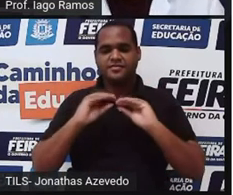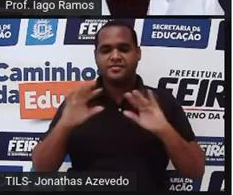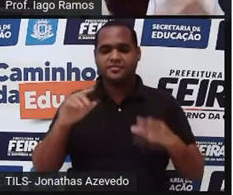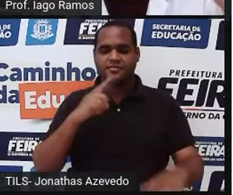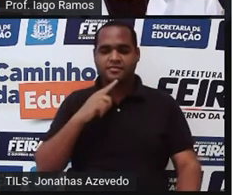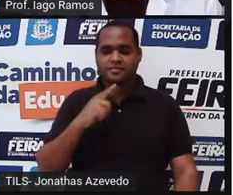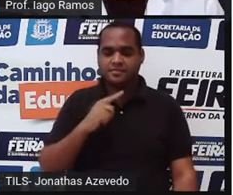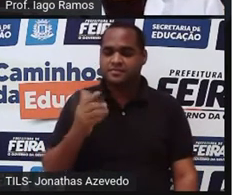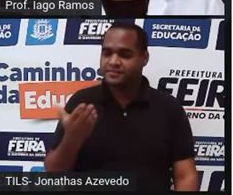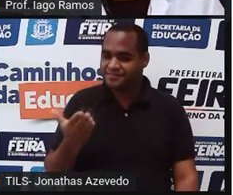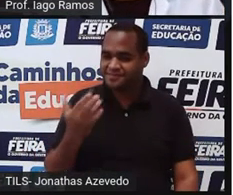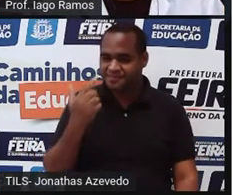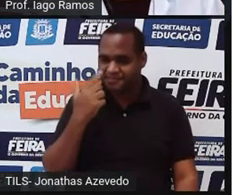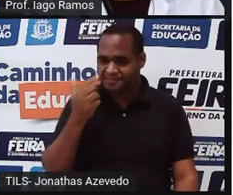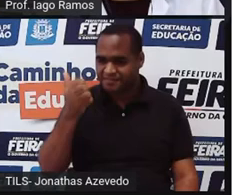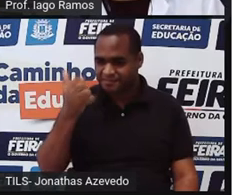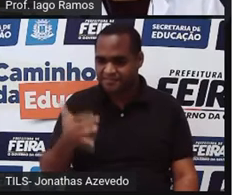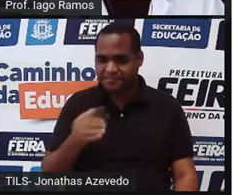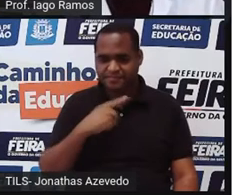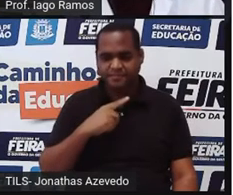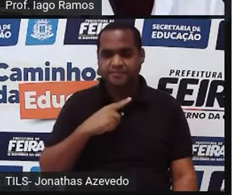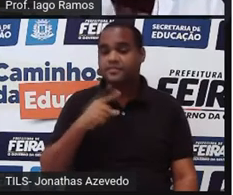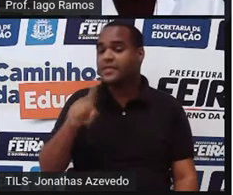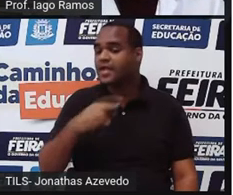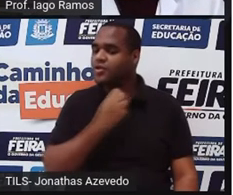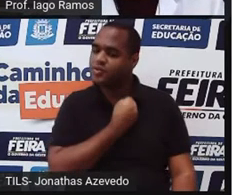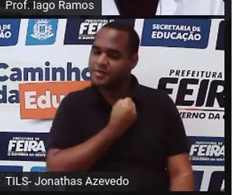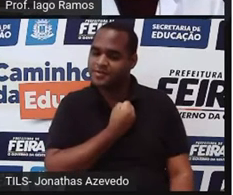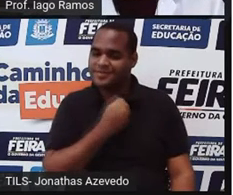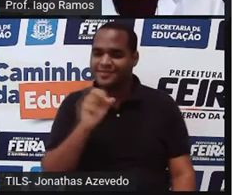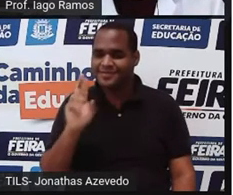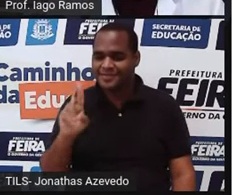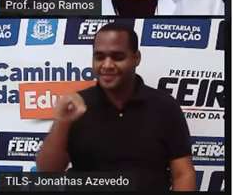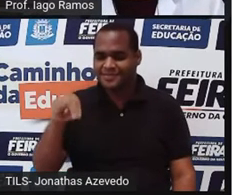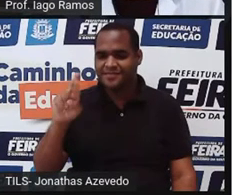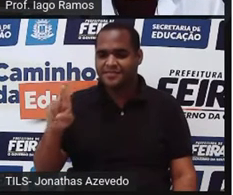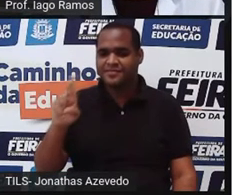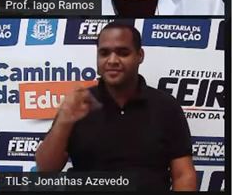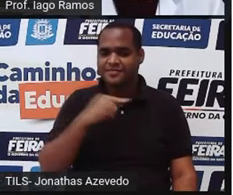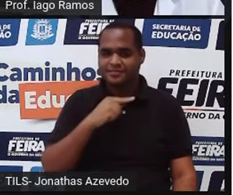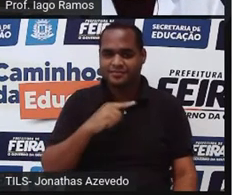de uma forma geral, um número é racional, se ele é gerado por fração.